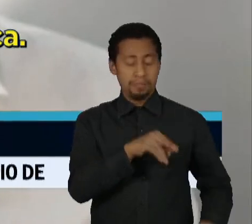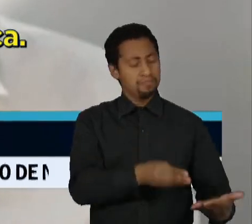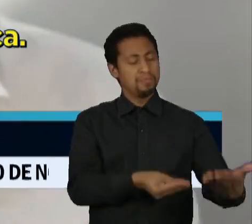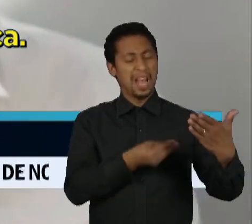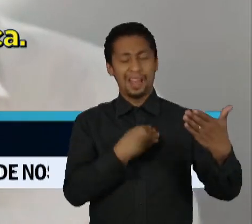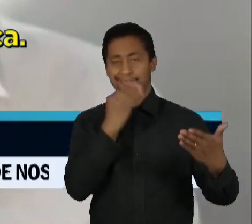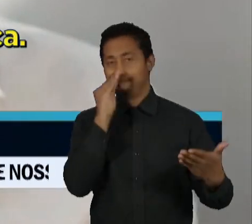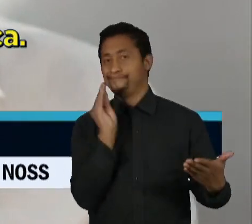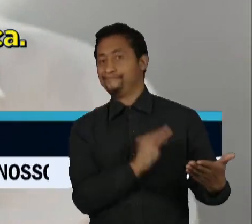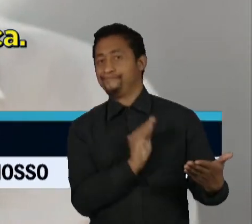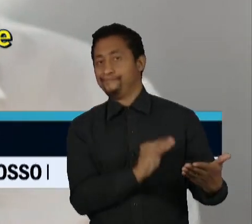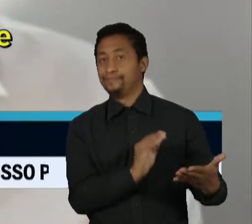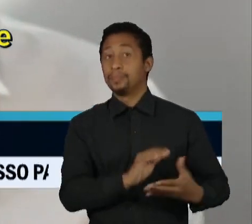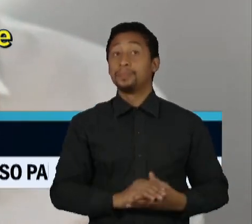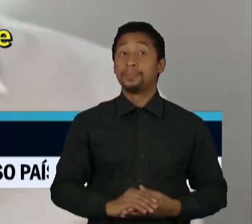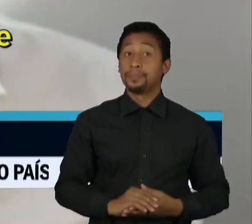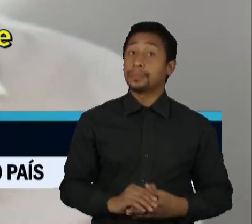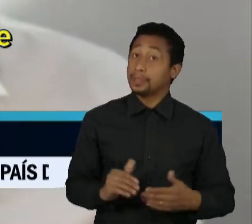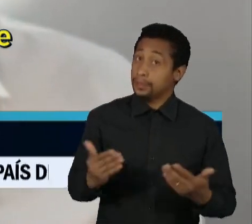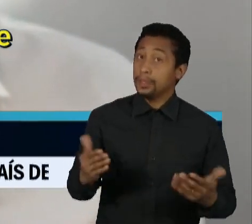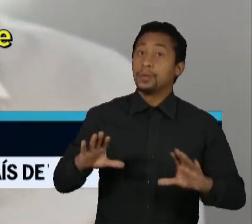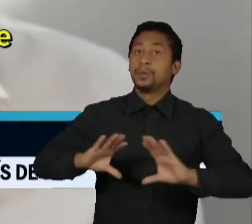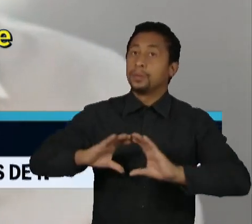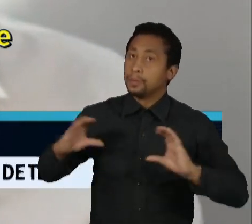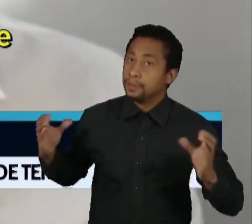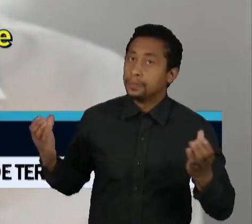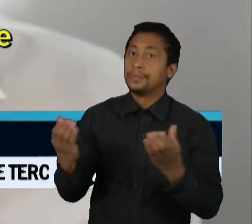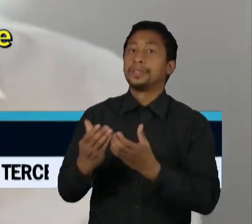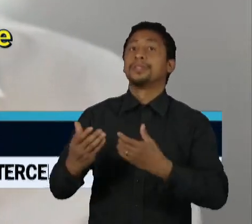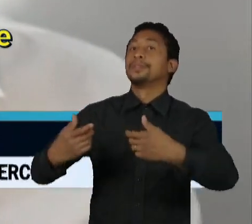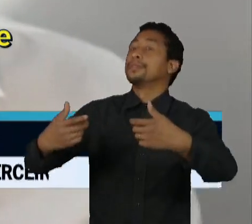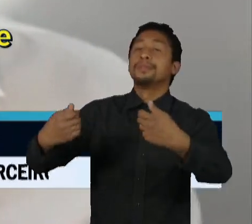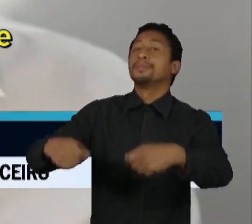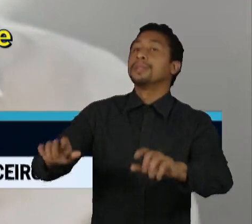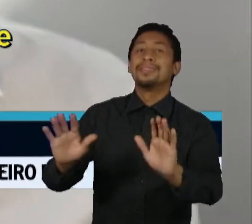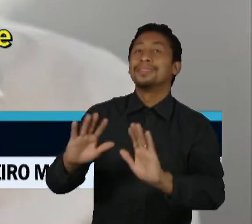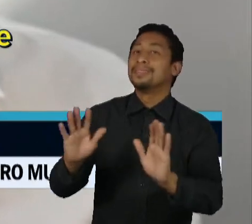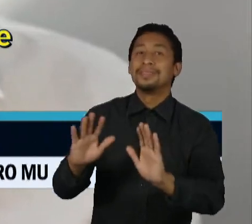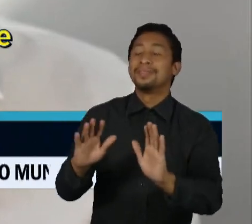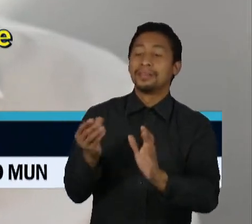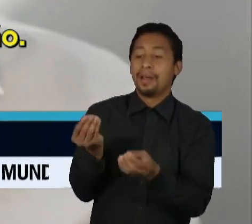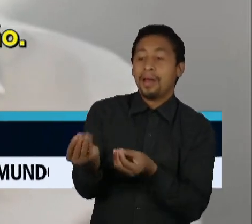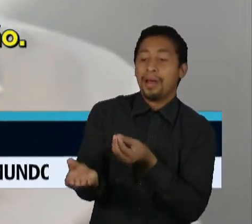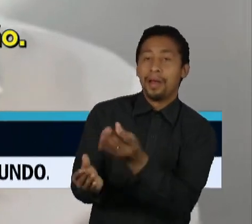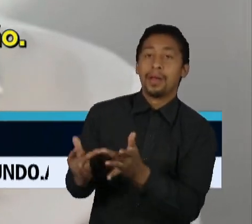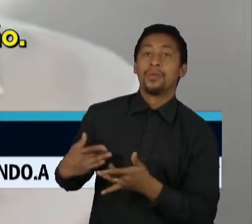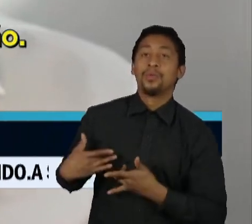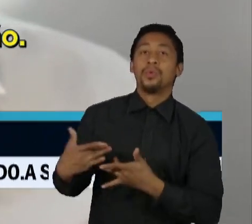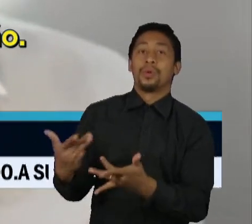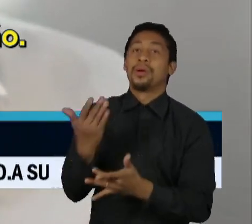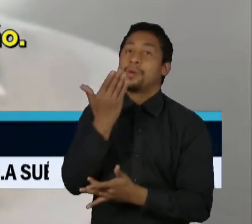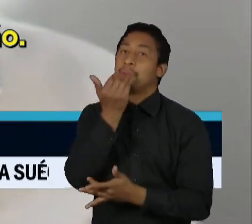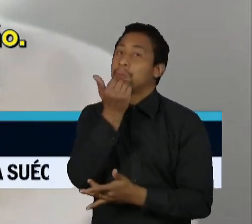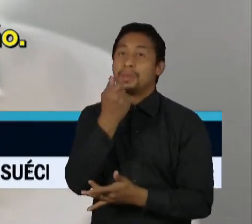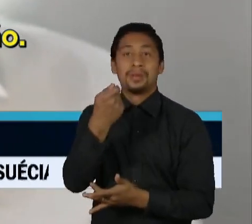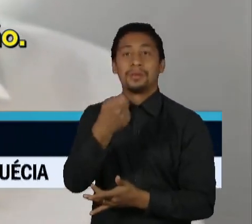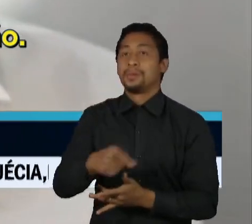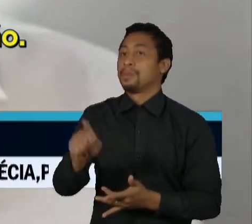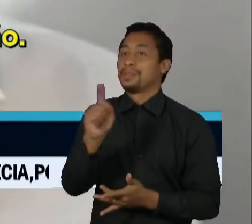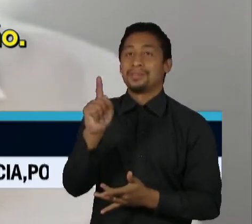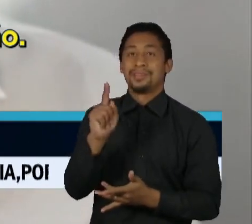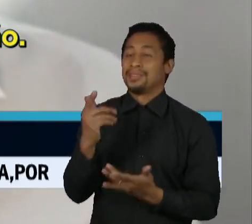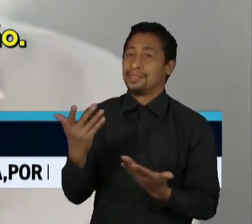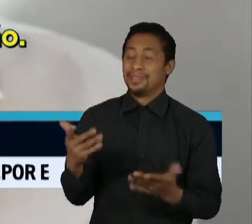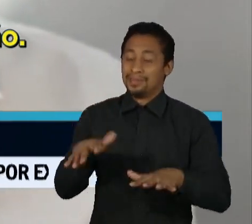ainda sobrevivemos da caixa e da peça. Nas comunidades nós não precisamos de doação de alimento, porque não é uma